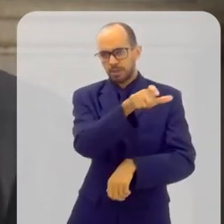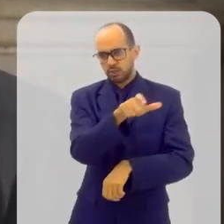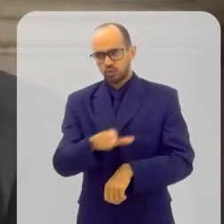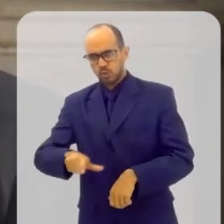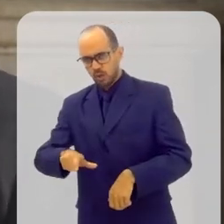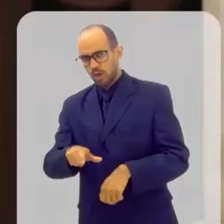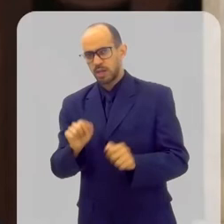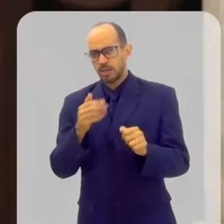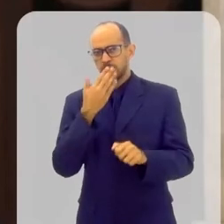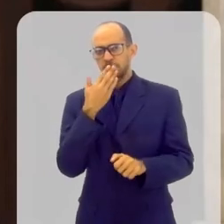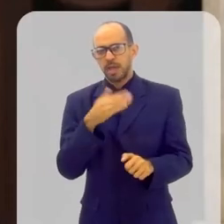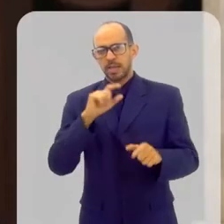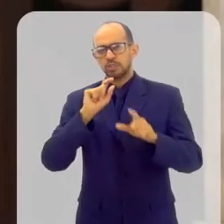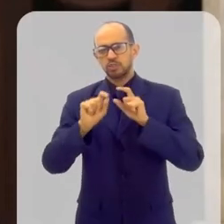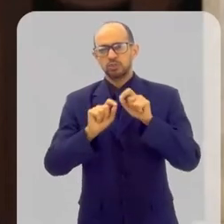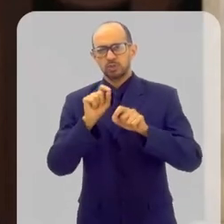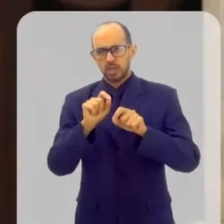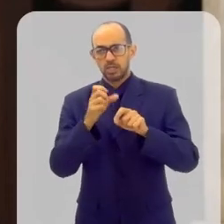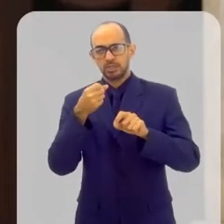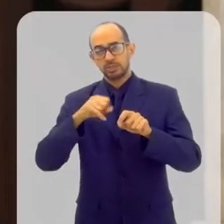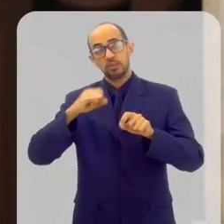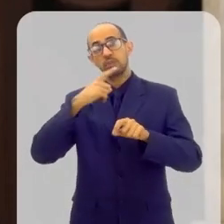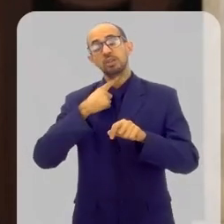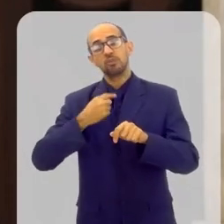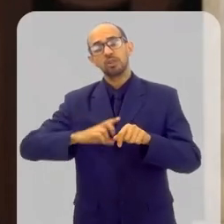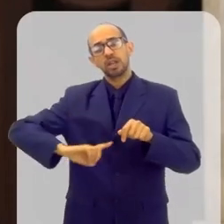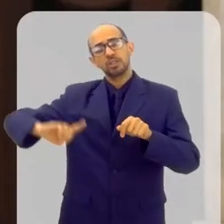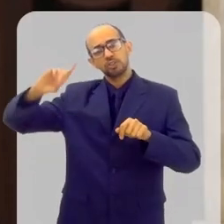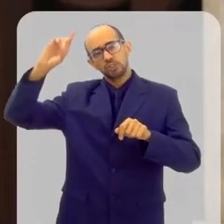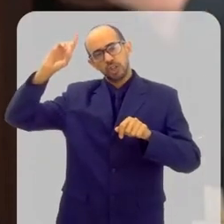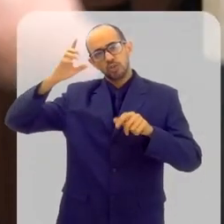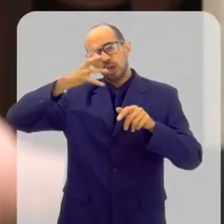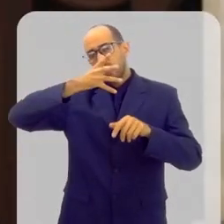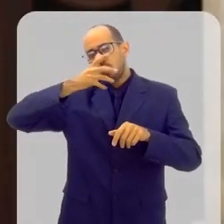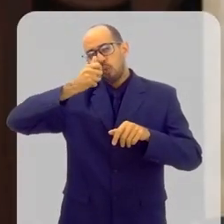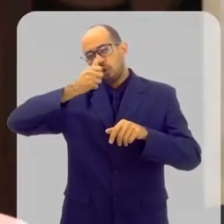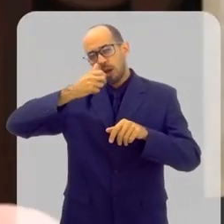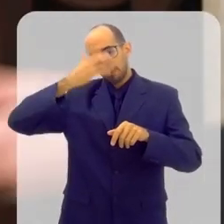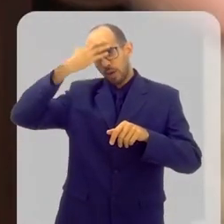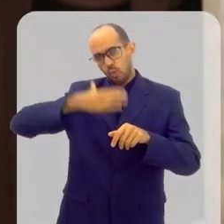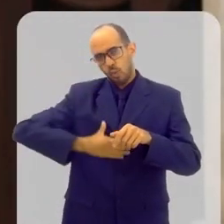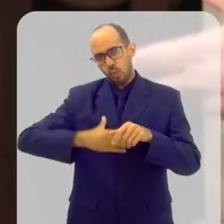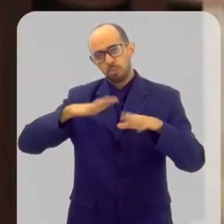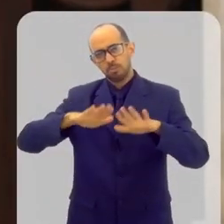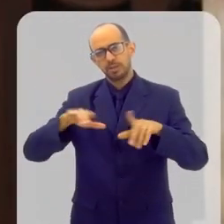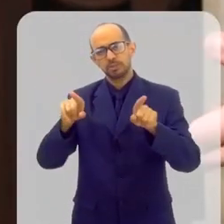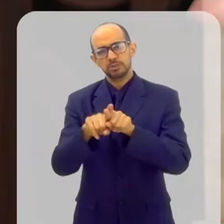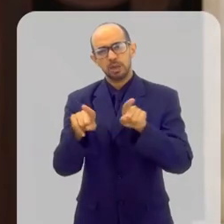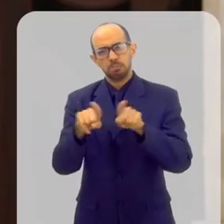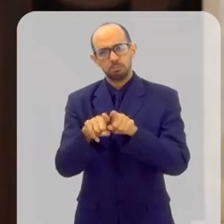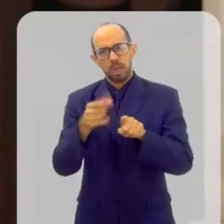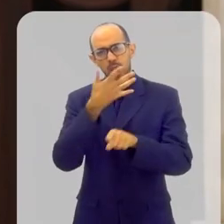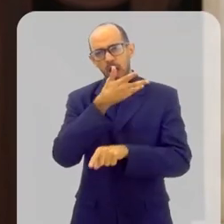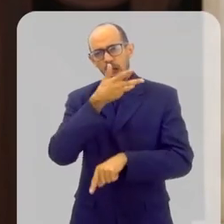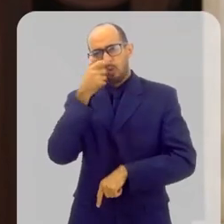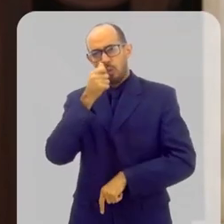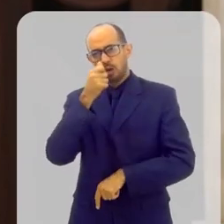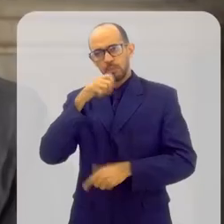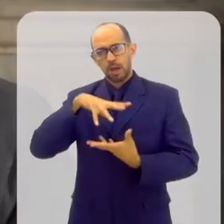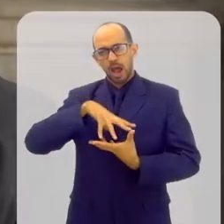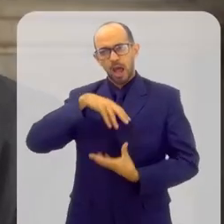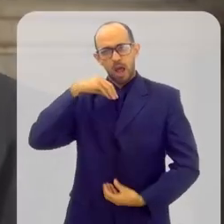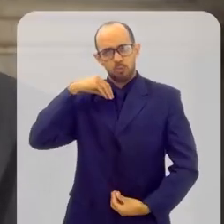pessoa, ele, então, pede que, se for da vontade de Deus, a cura para o corpo, mas também a cura para a alma.